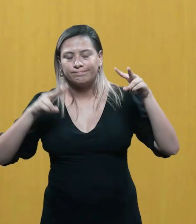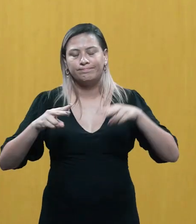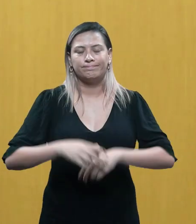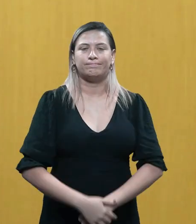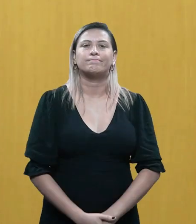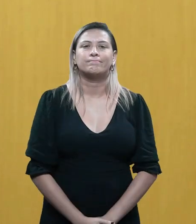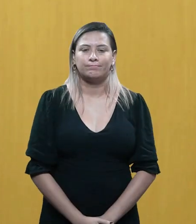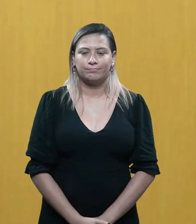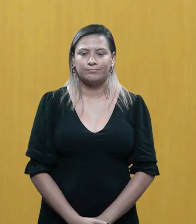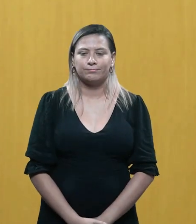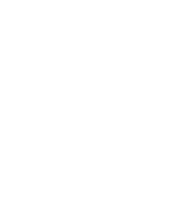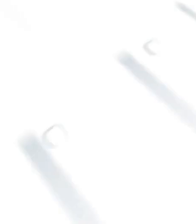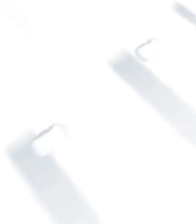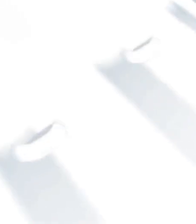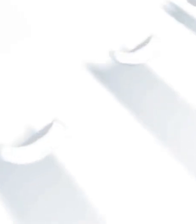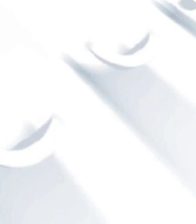do roteiro audiovisual.